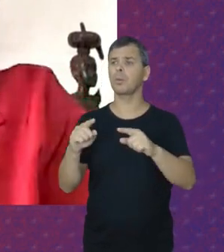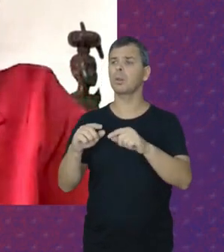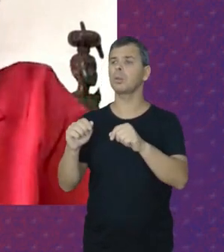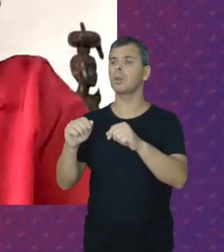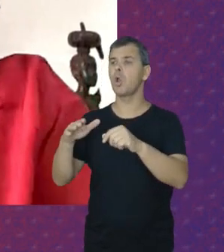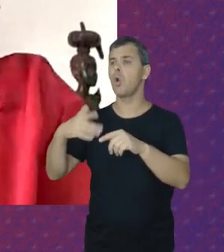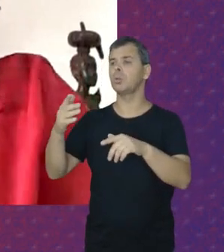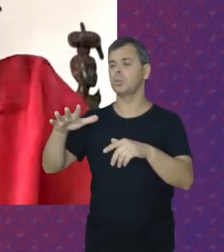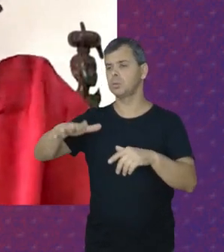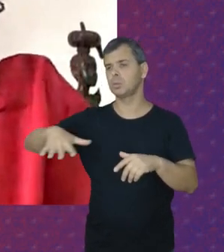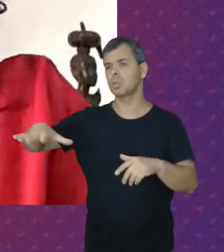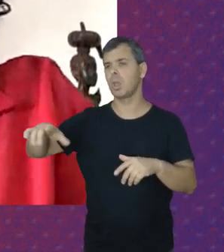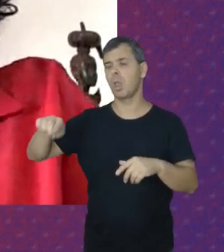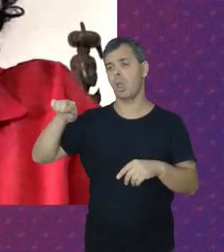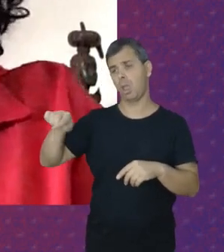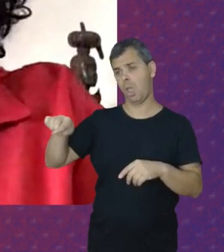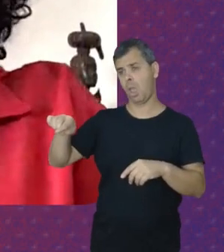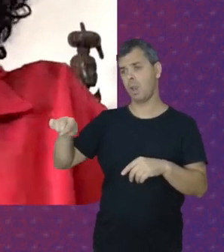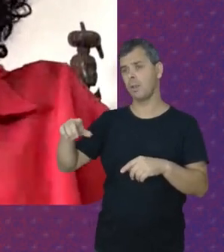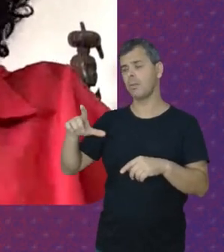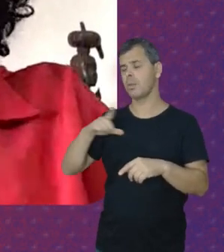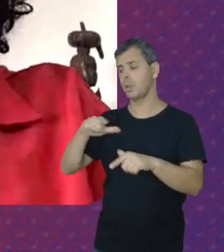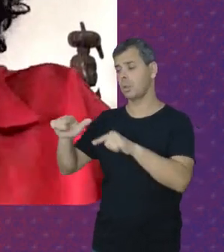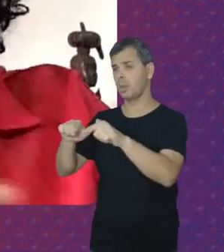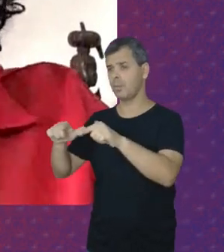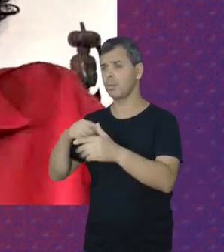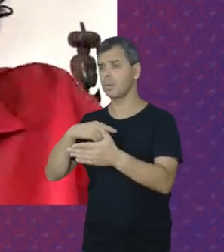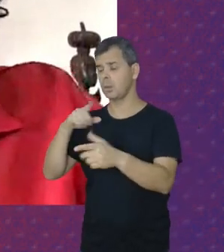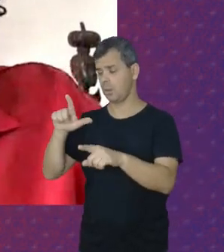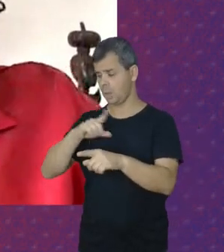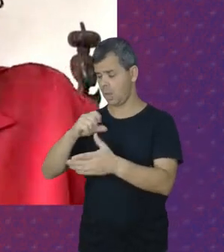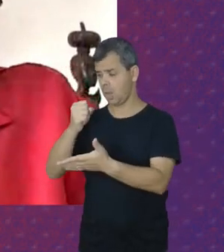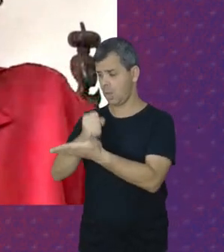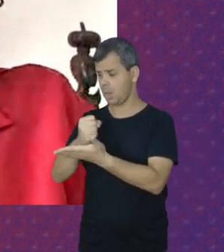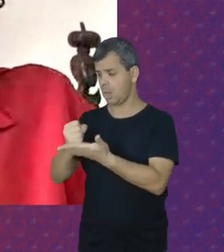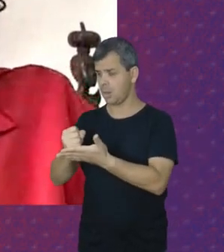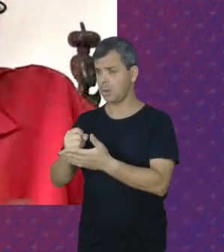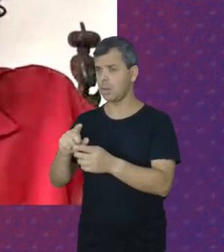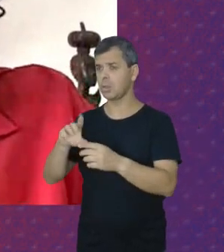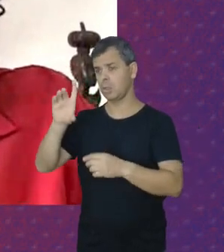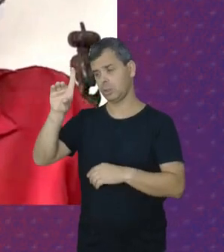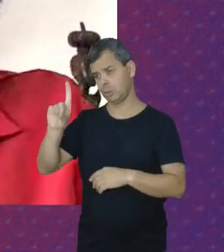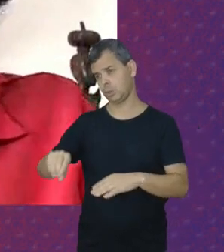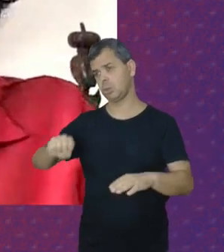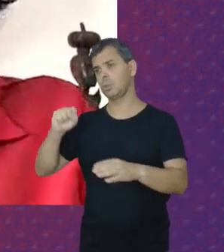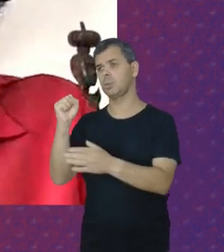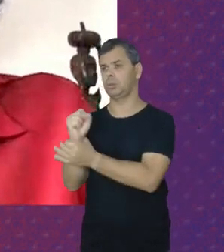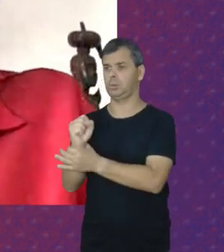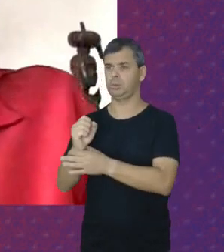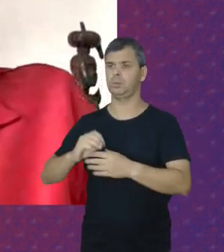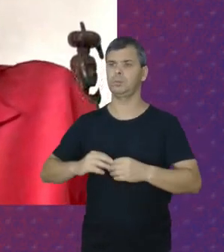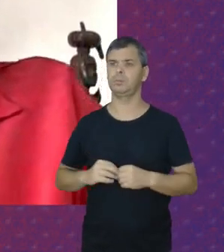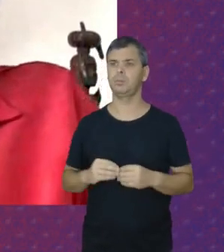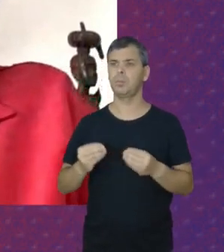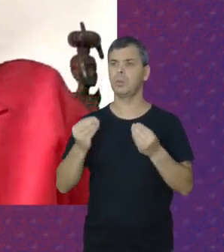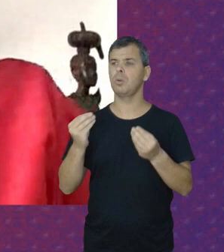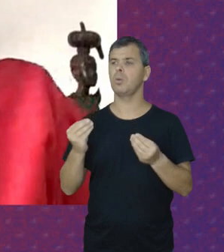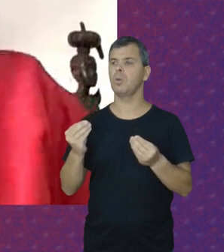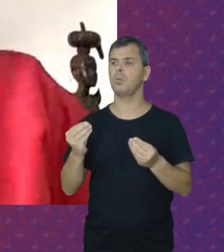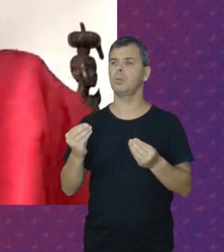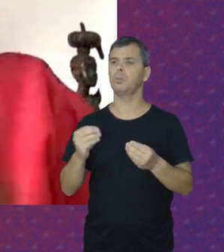serviços Que ali Você tem Sua carteirinha Assinada Seus direitos Garantidos Como